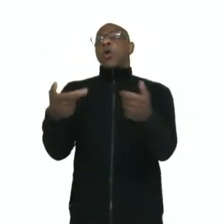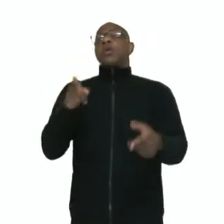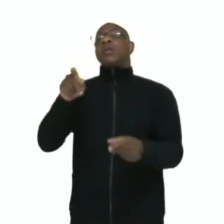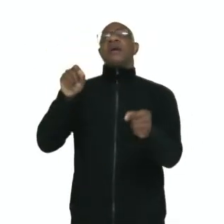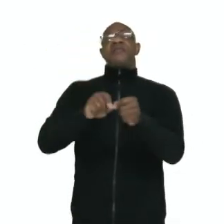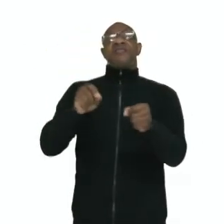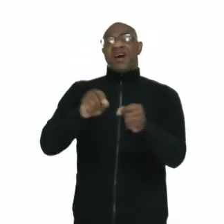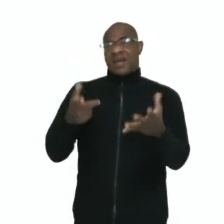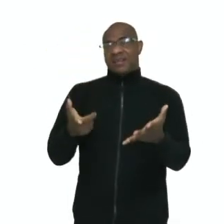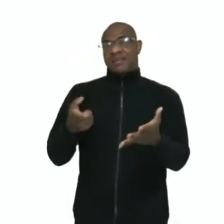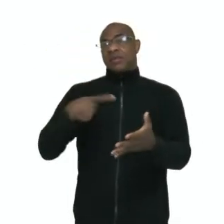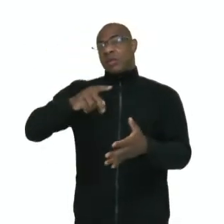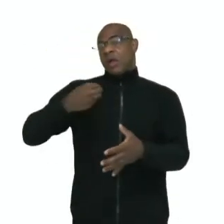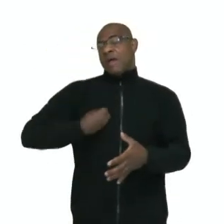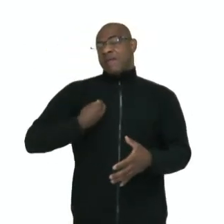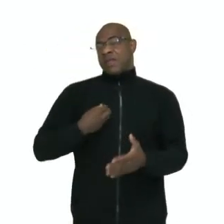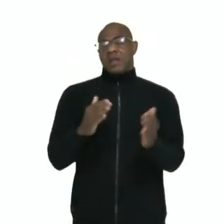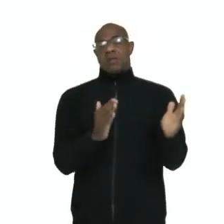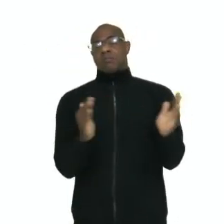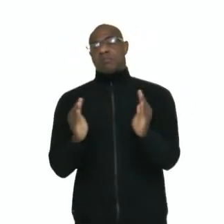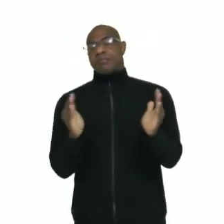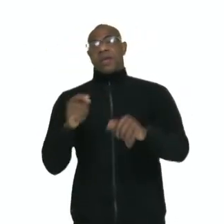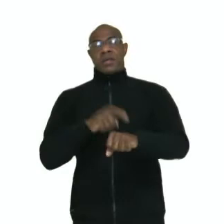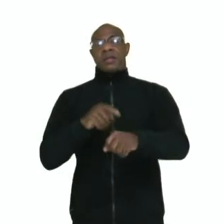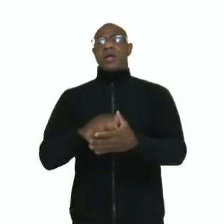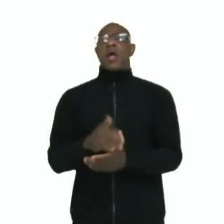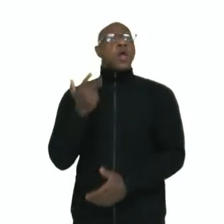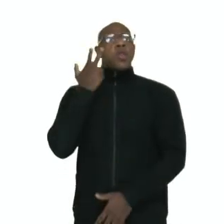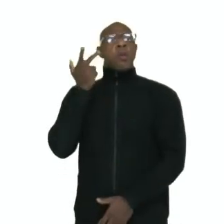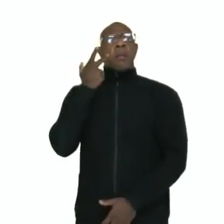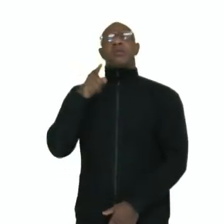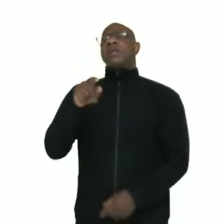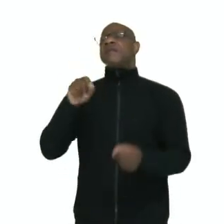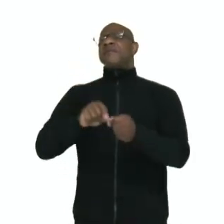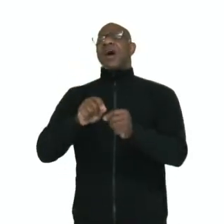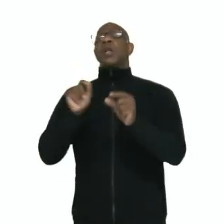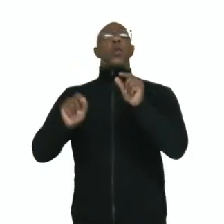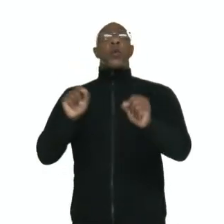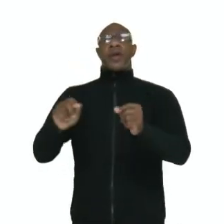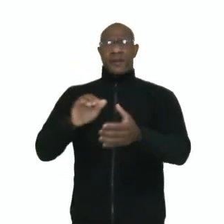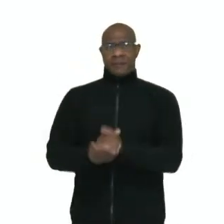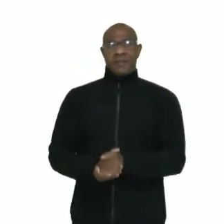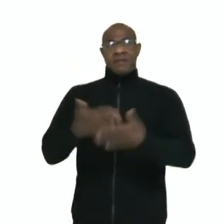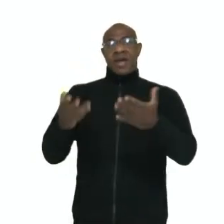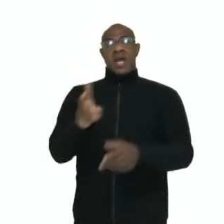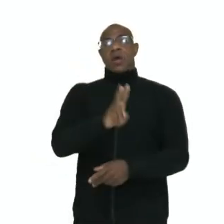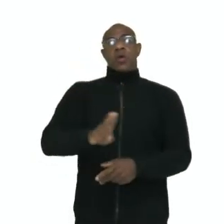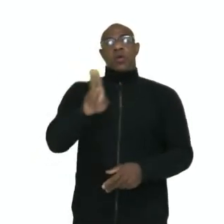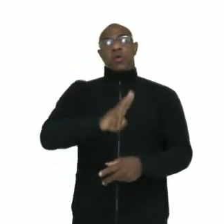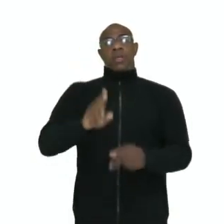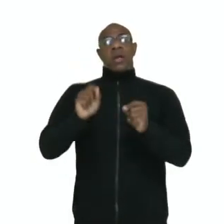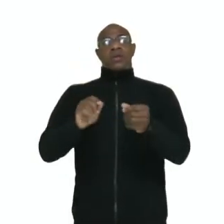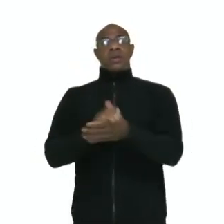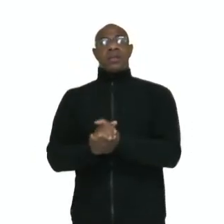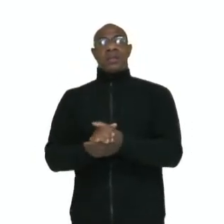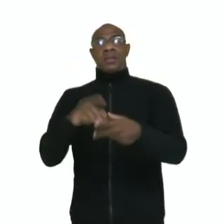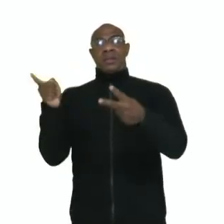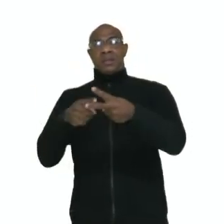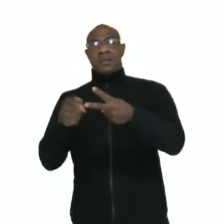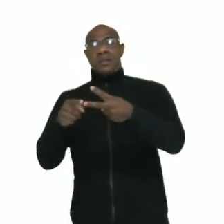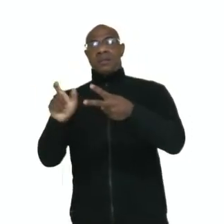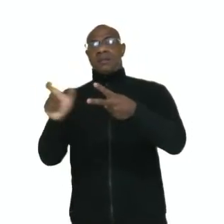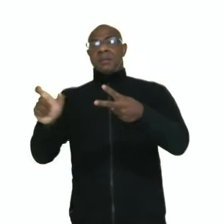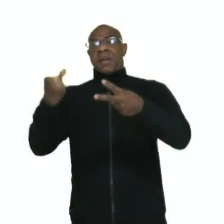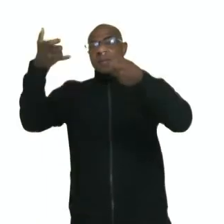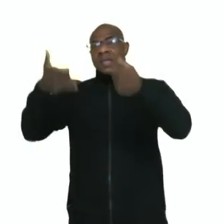na maior parte do tempo. Coisas que normalmente você faz. E vai usar a palavrinha sometimes para falar sobre